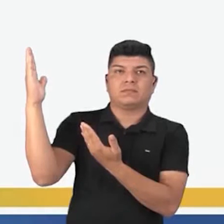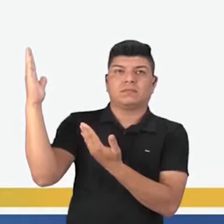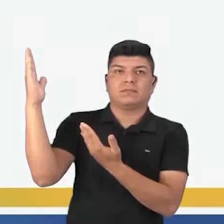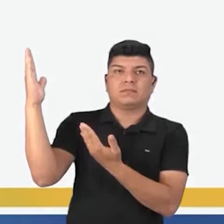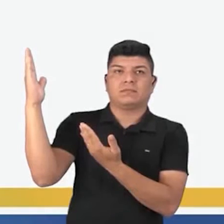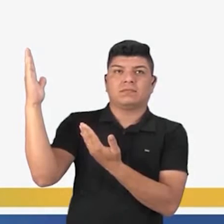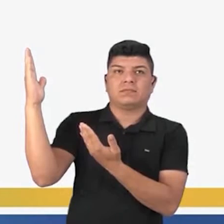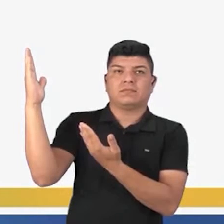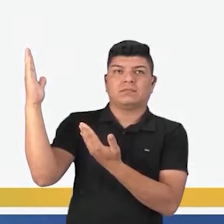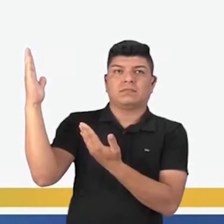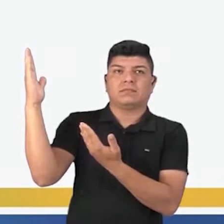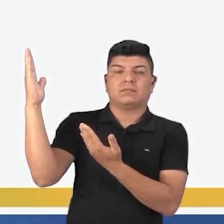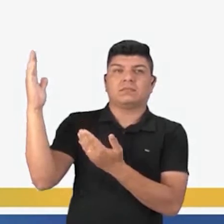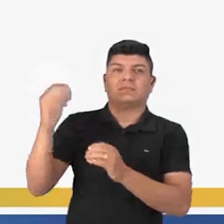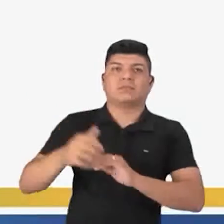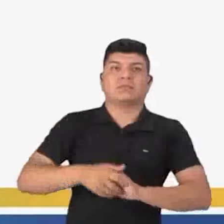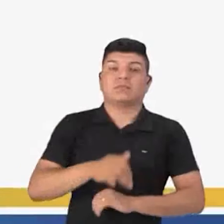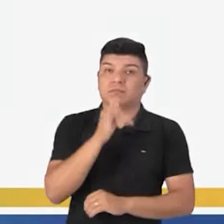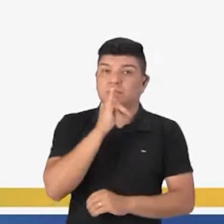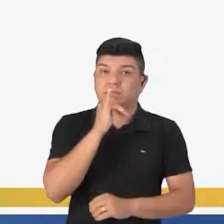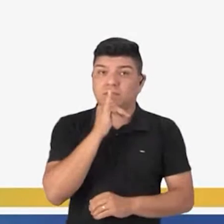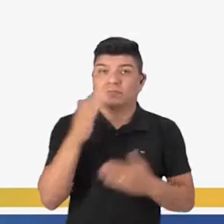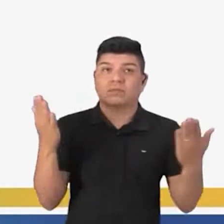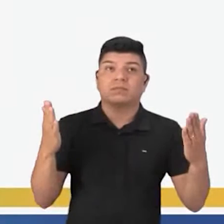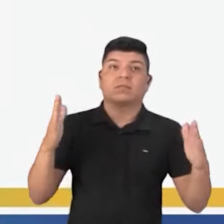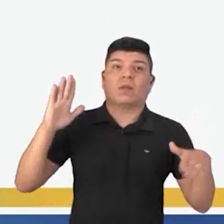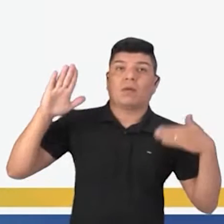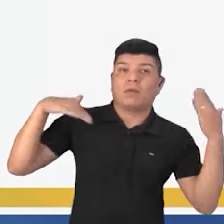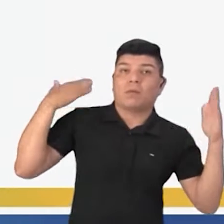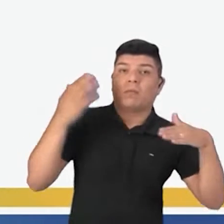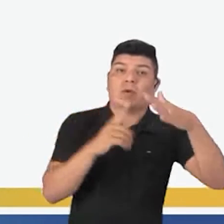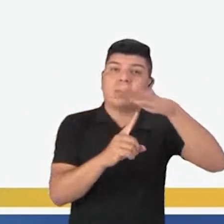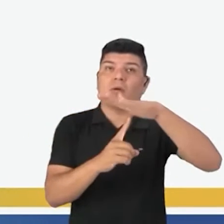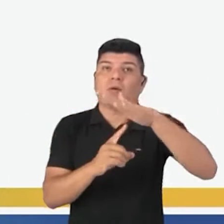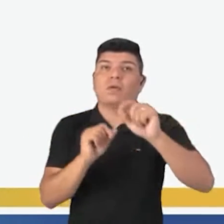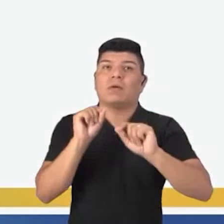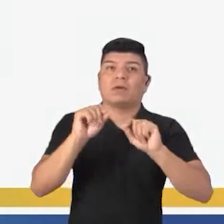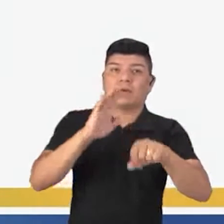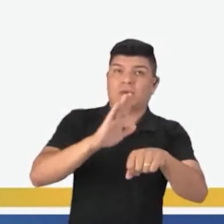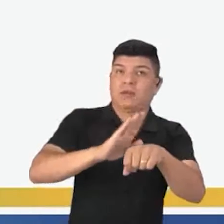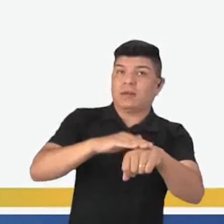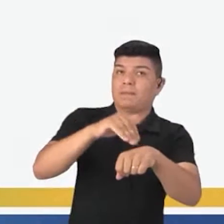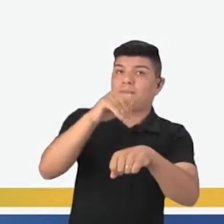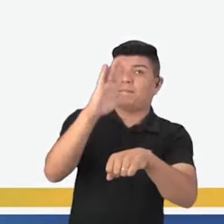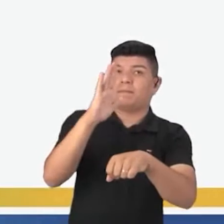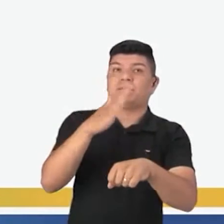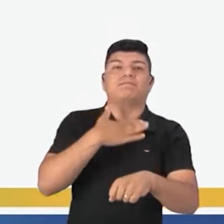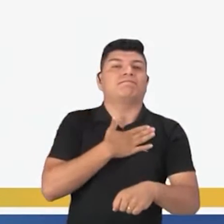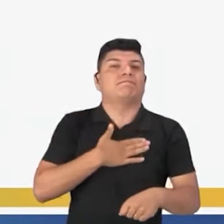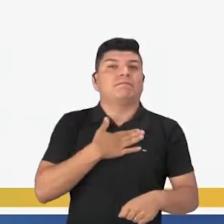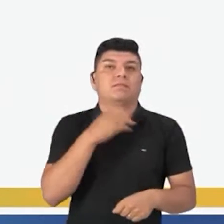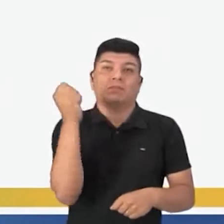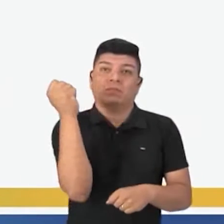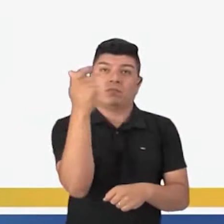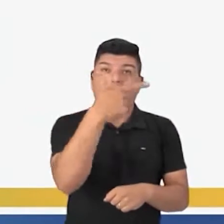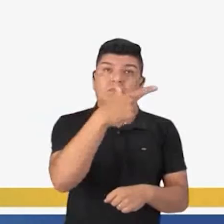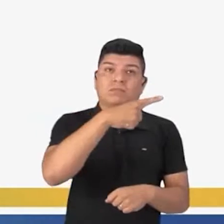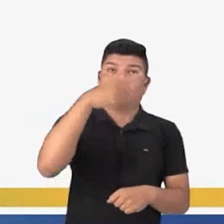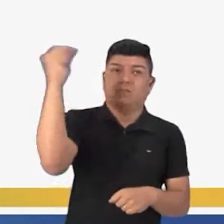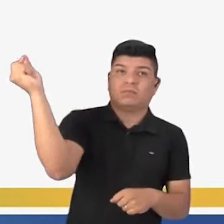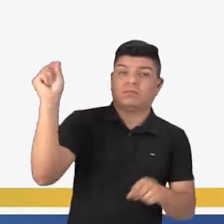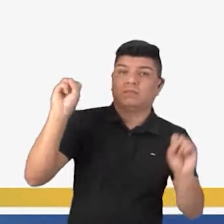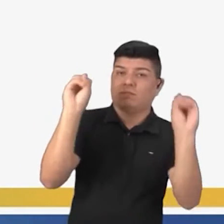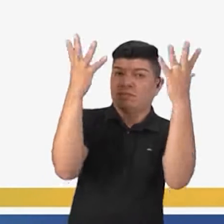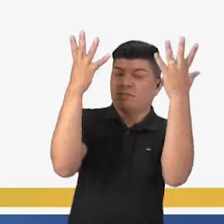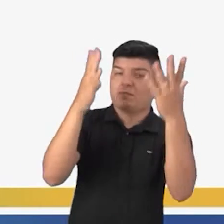Da mesma maneira. E etc. Vamos ao nosso exemplo. Um passeio no parque é mais agradável que